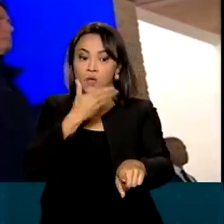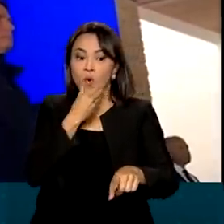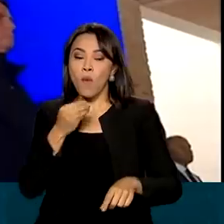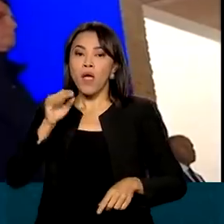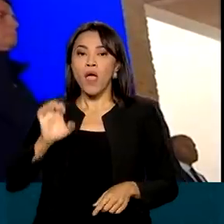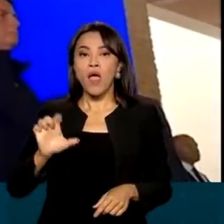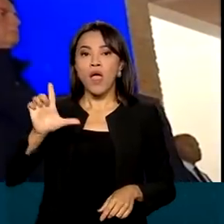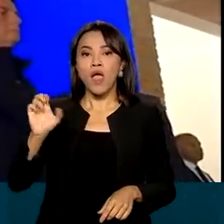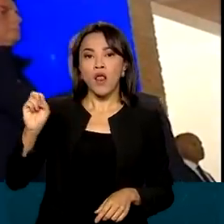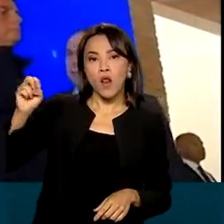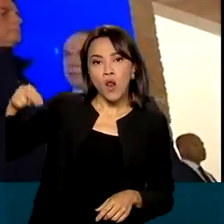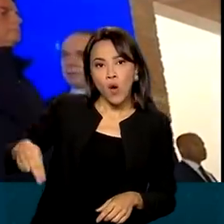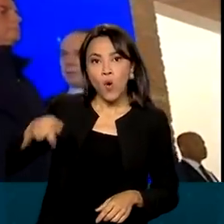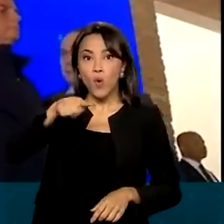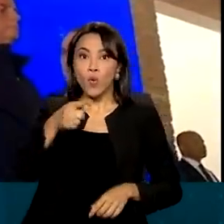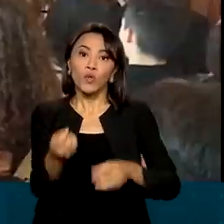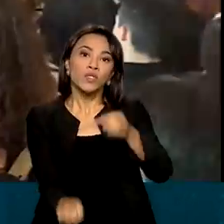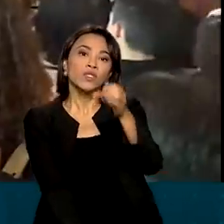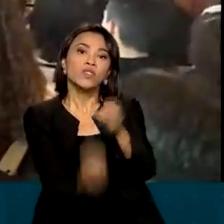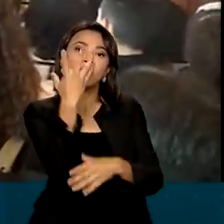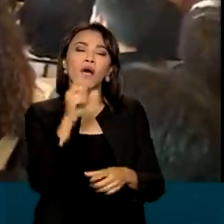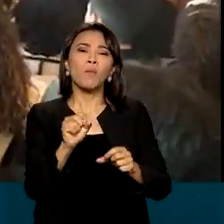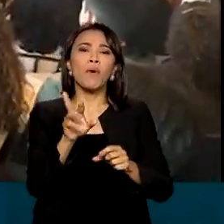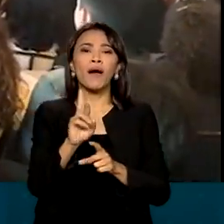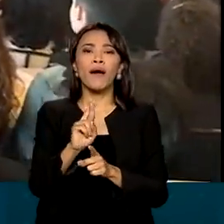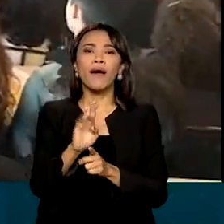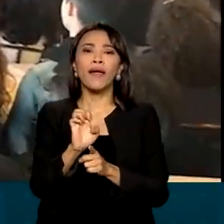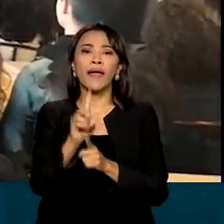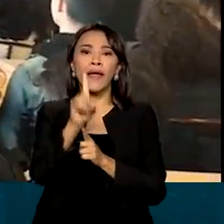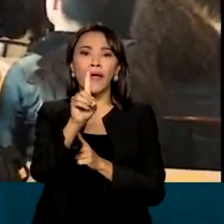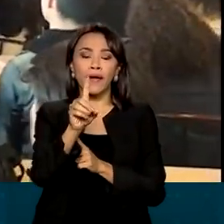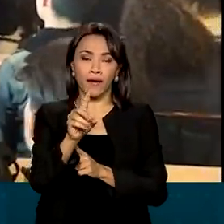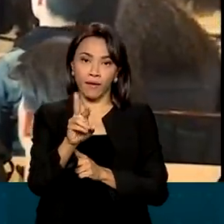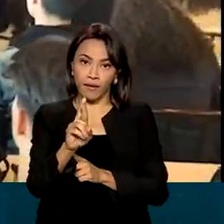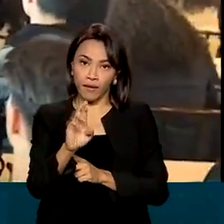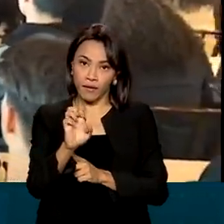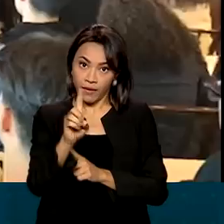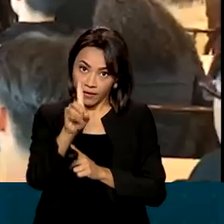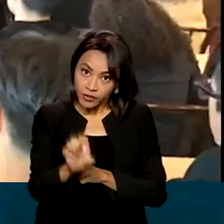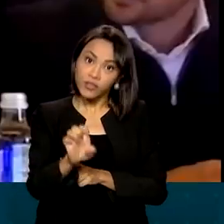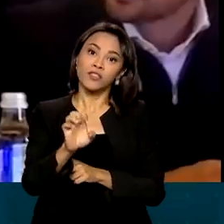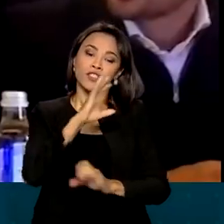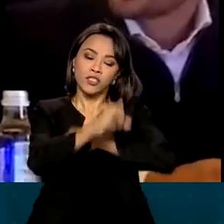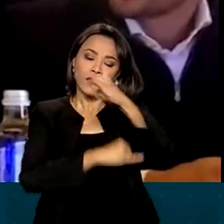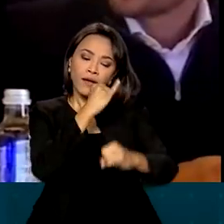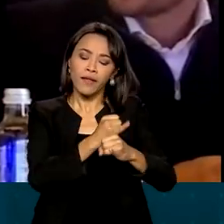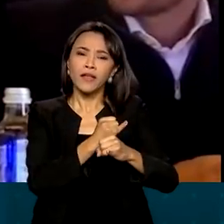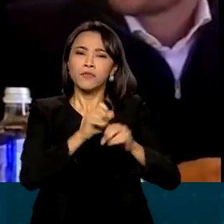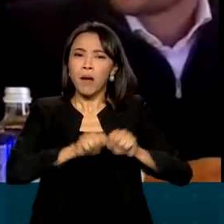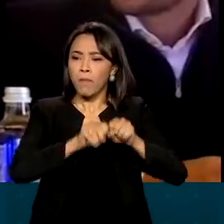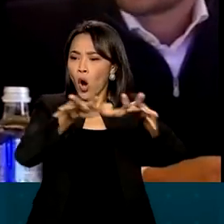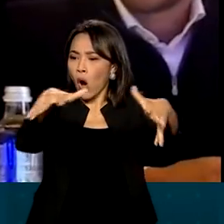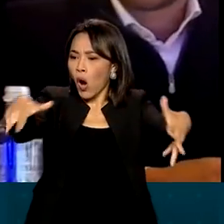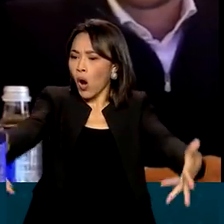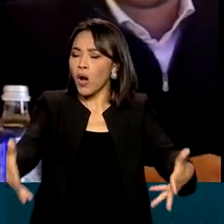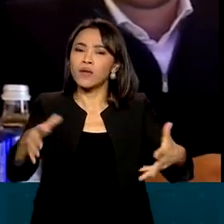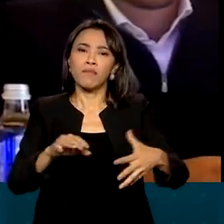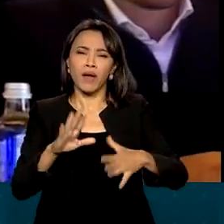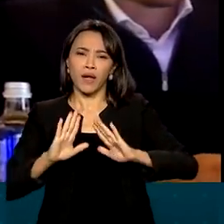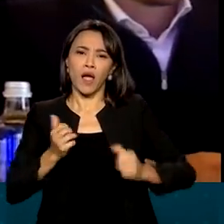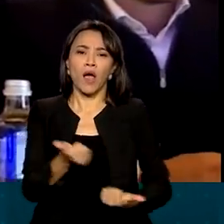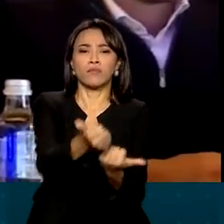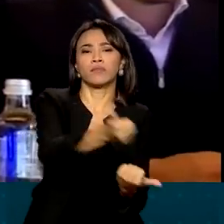lançamento da rede Starlink na Amazônia, que deve conectar cerca de 19 mil escolas, além de ajudar no monitoramento